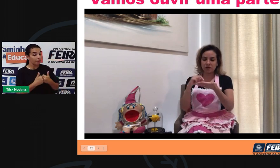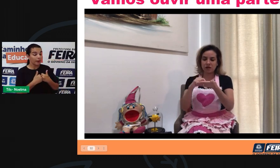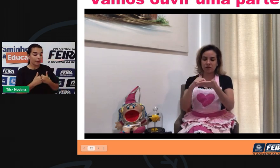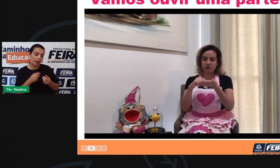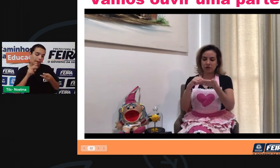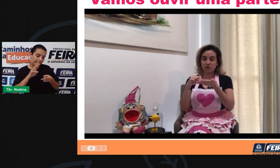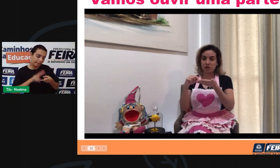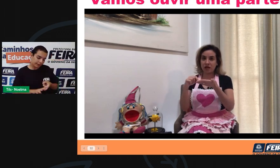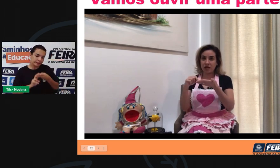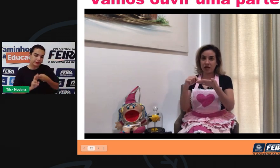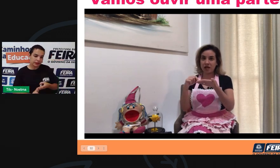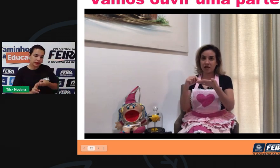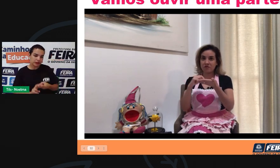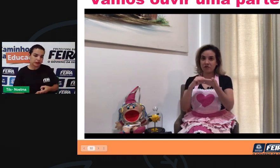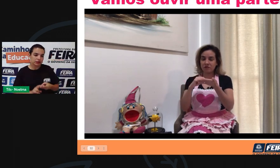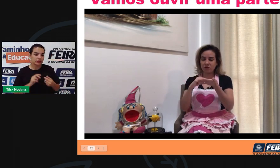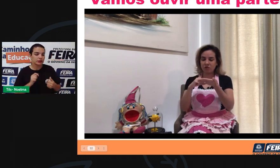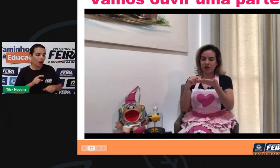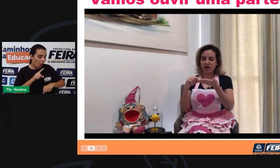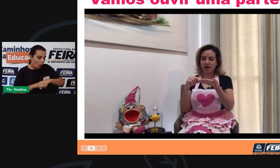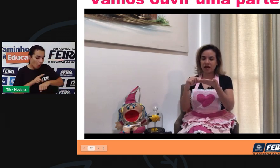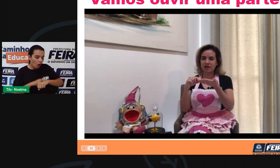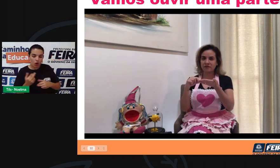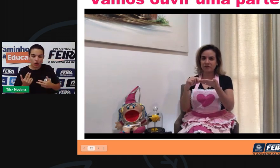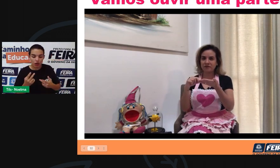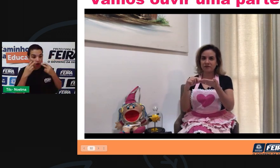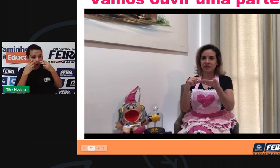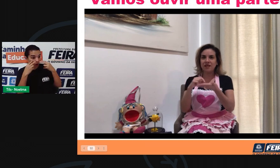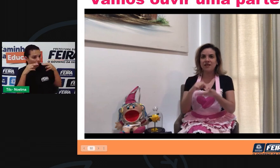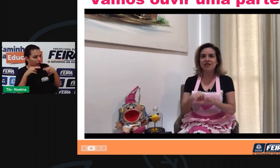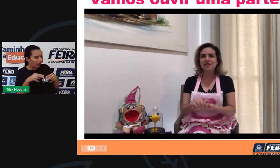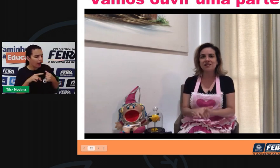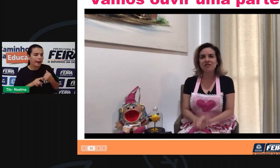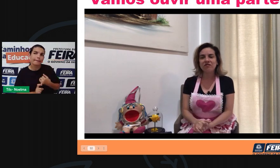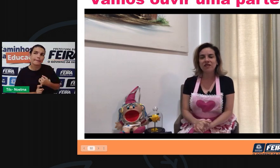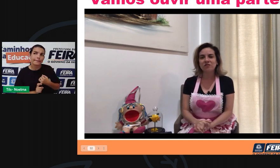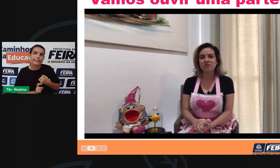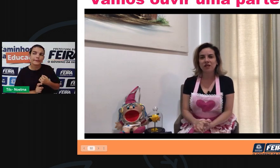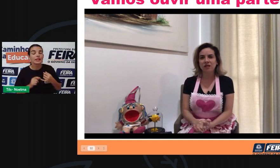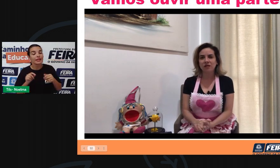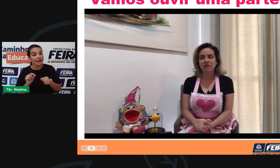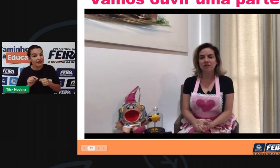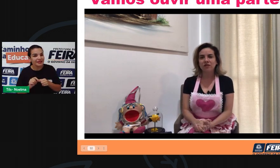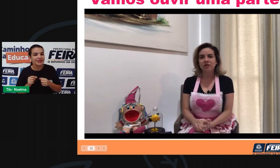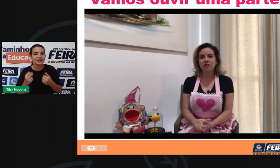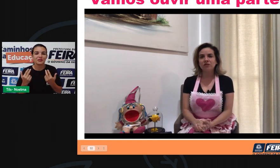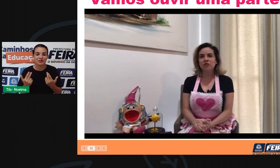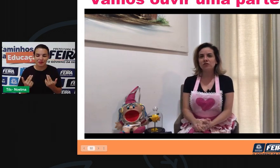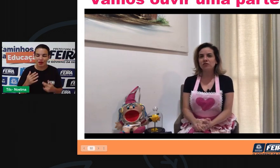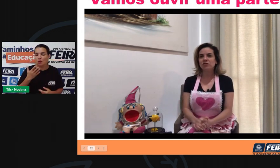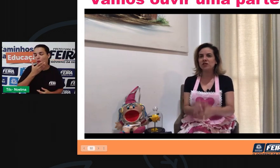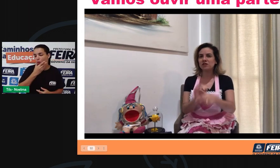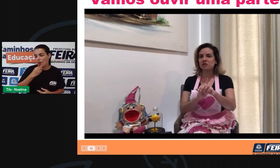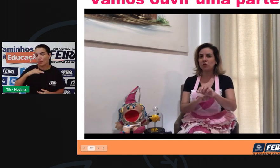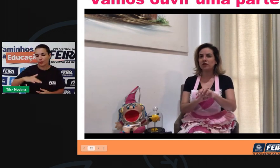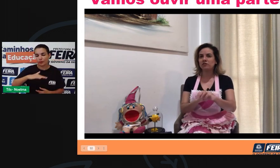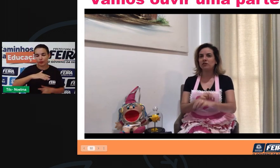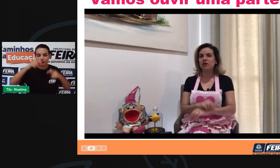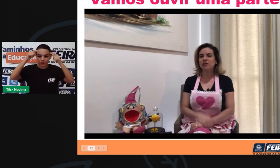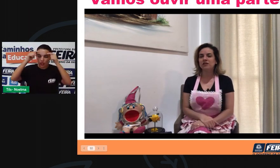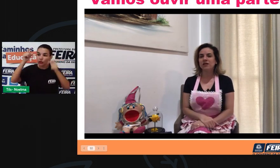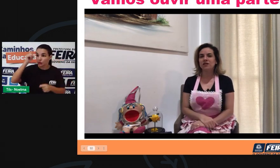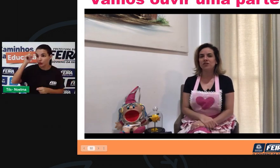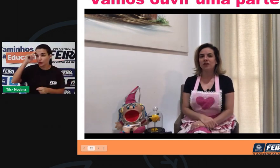Paciência, mesmo horário, olhar. E assim fez o menino. todos os dias,